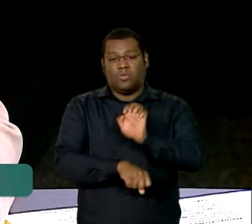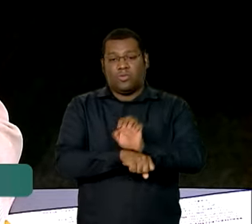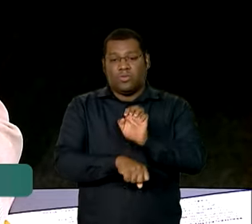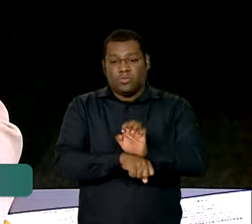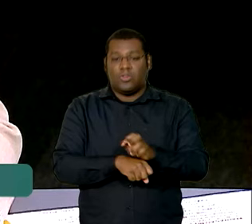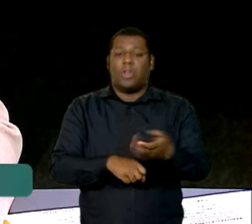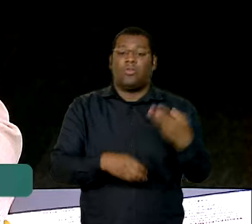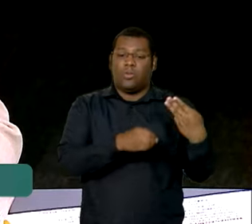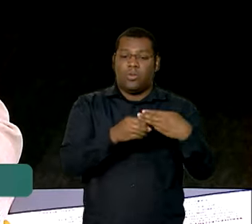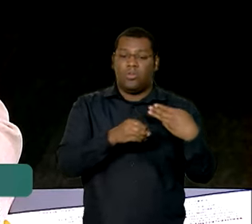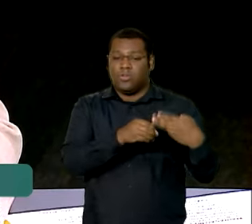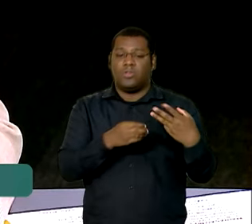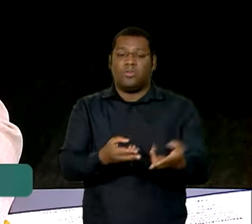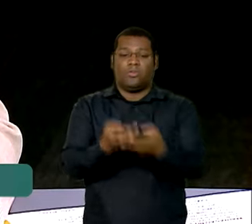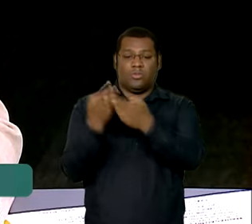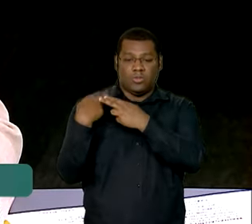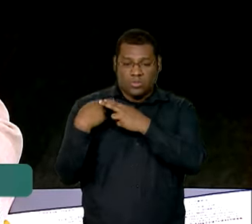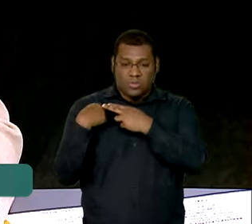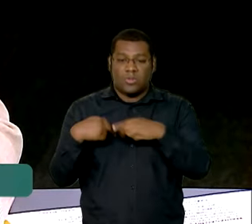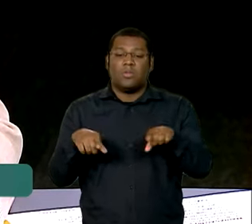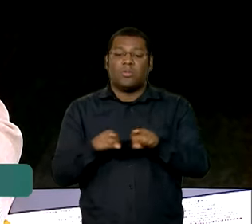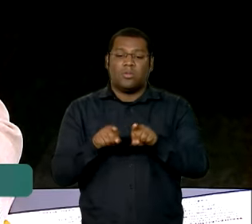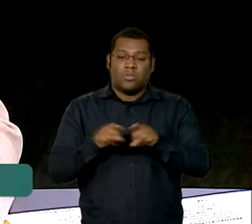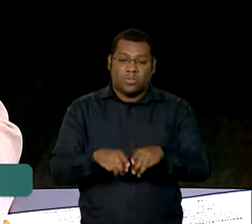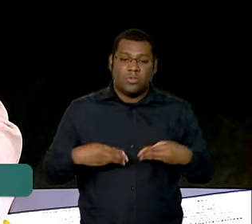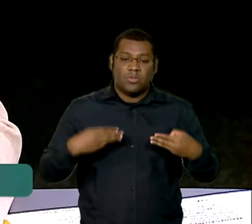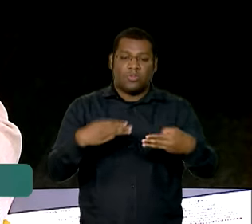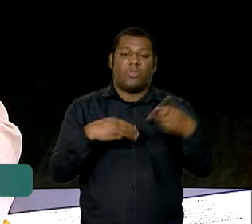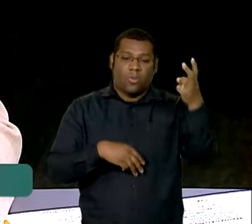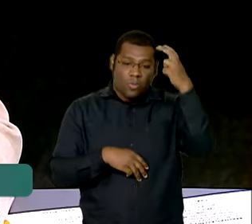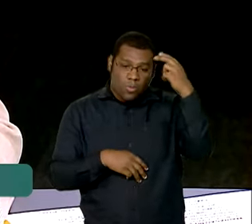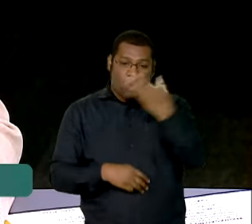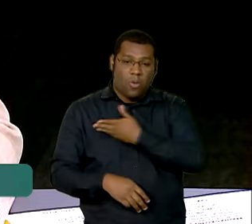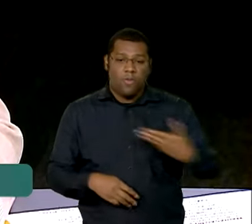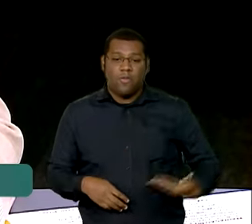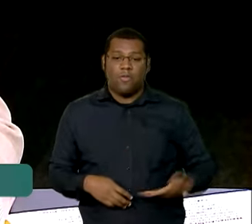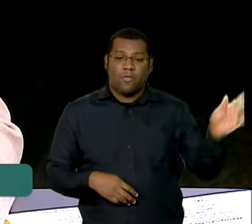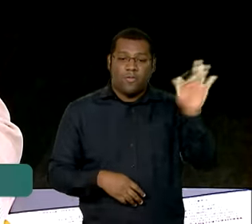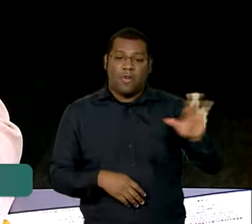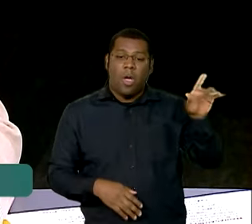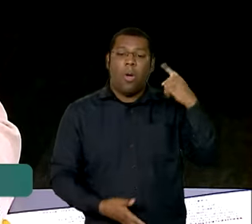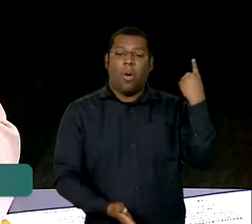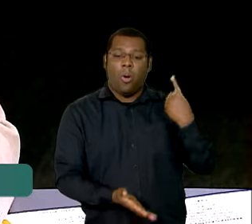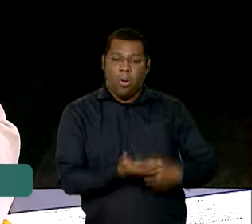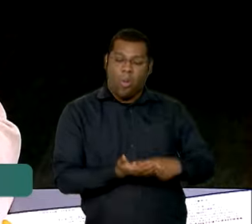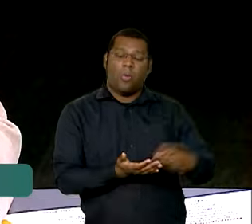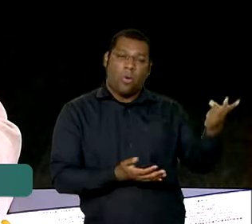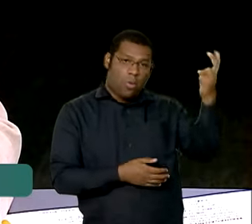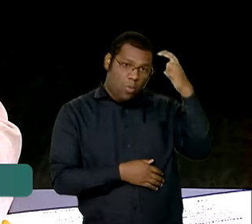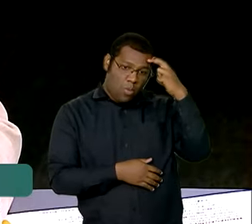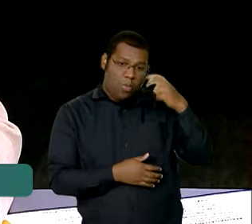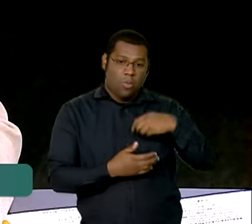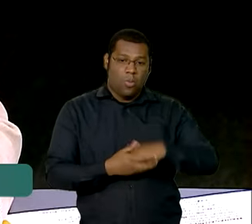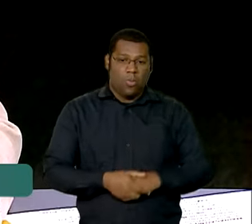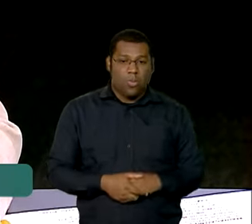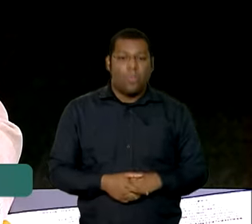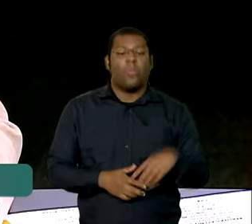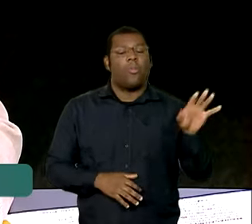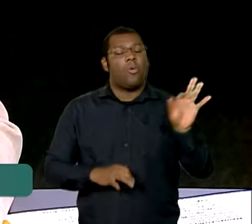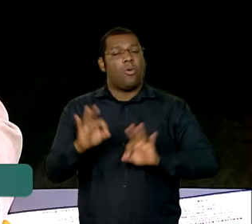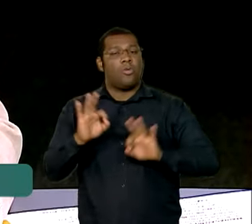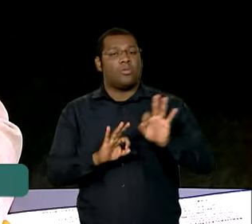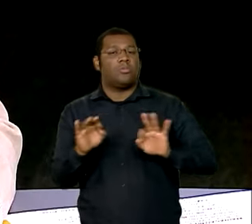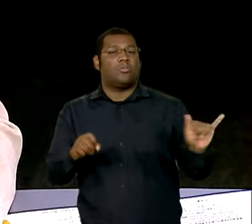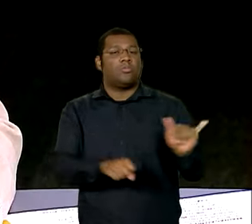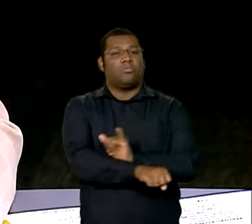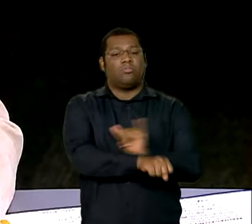do Ministério da Cultura, do Governo Federal com a cultura. Então, é isso que está sendo montado a